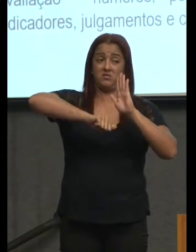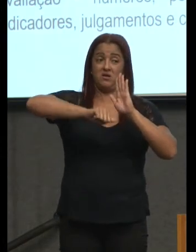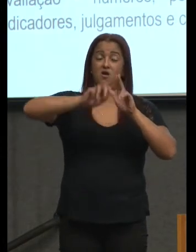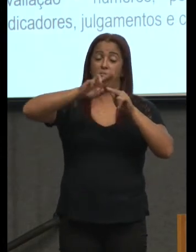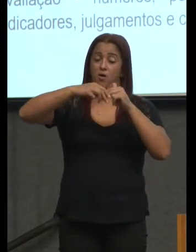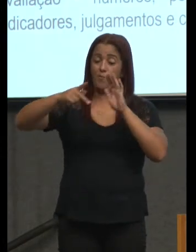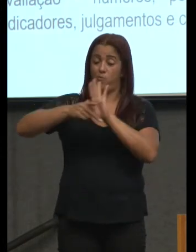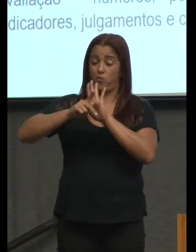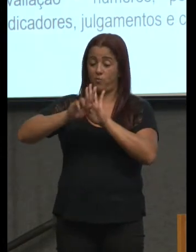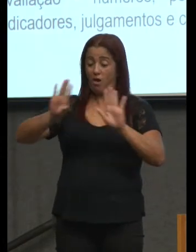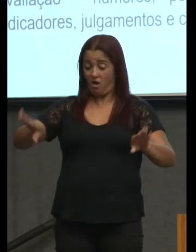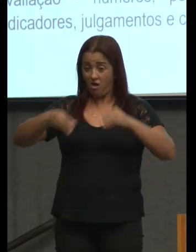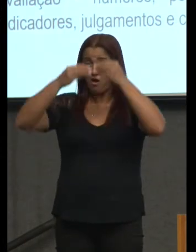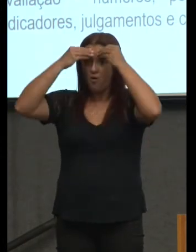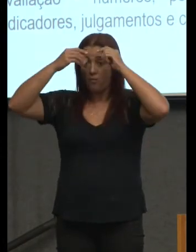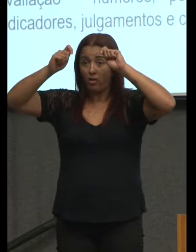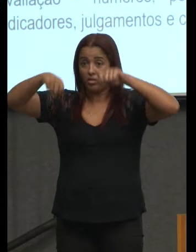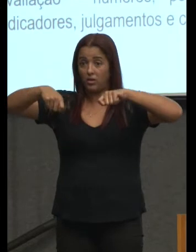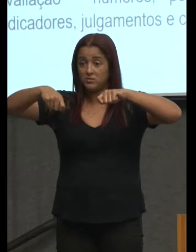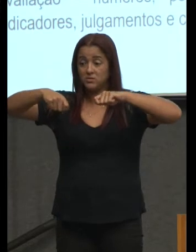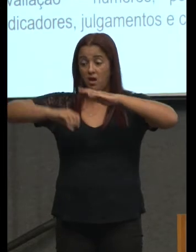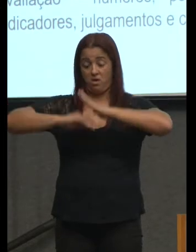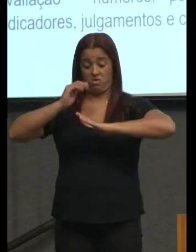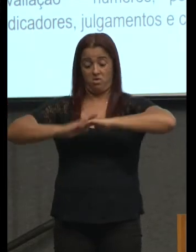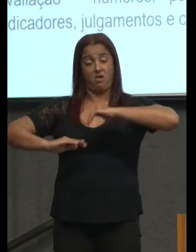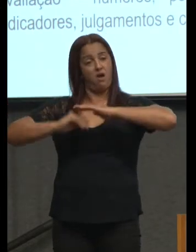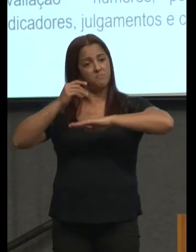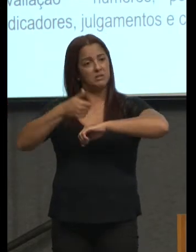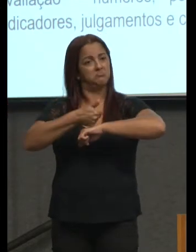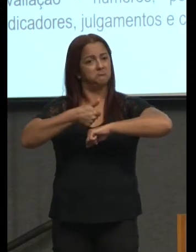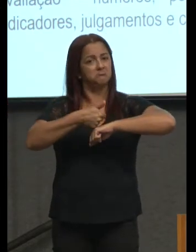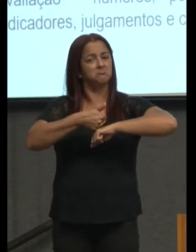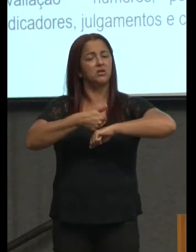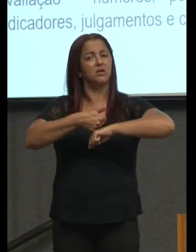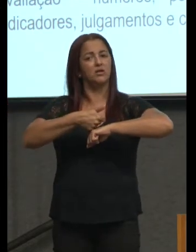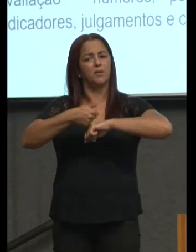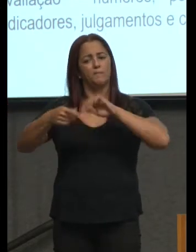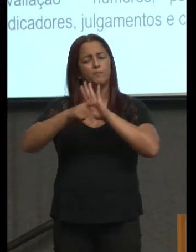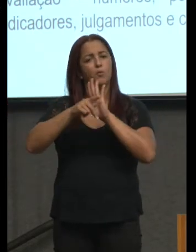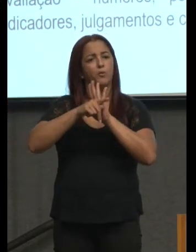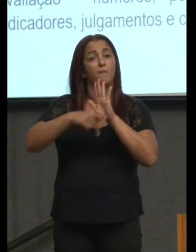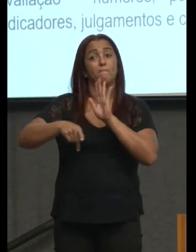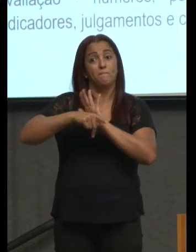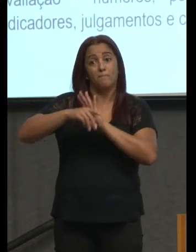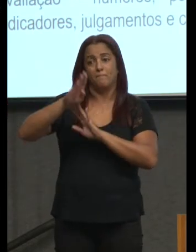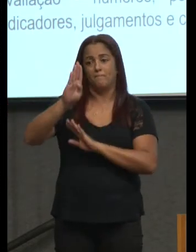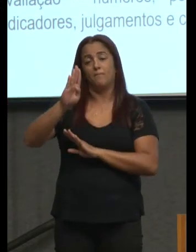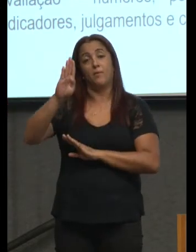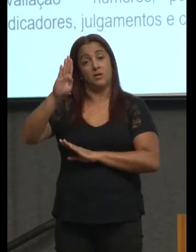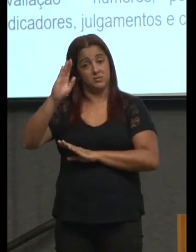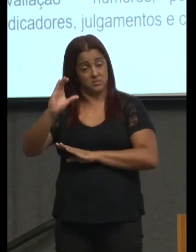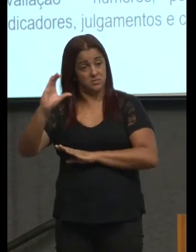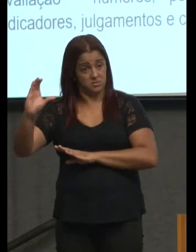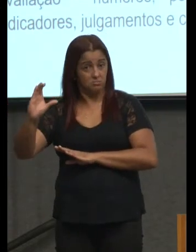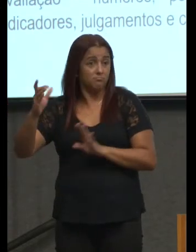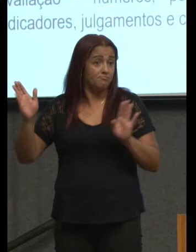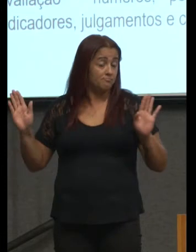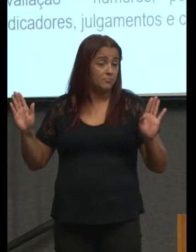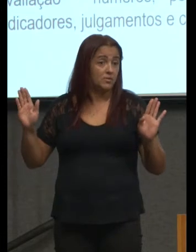competências e habilidades propostas pela base mas eu acho que o o Menezes falou muito melhor do que eu